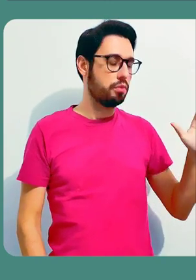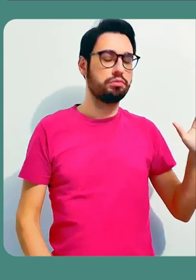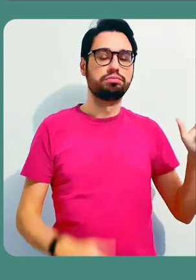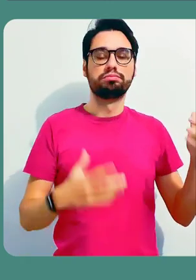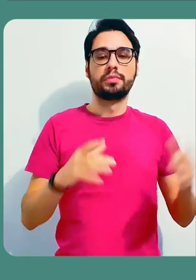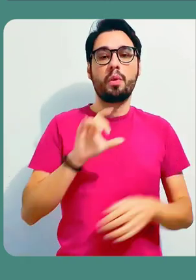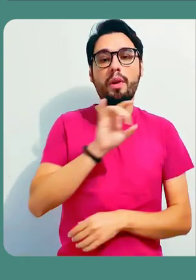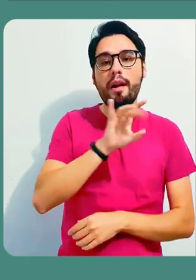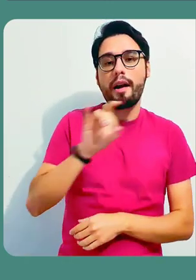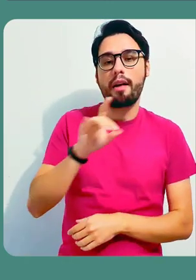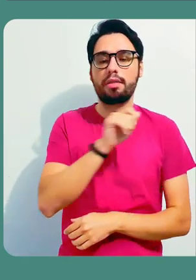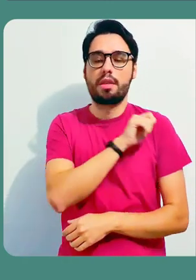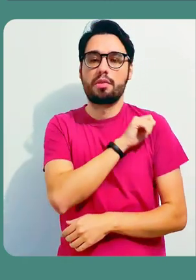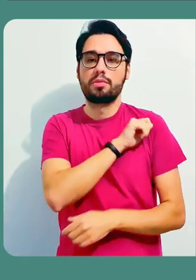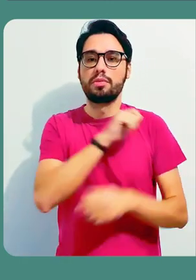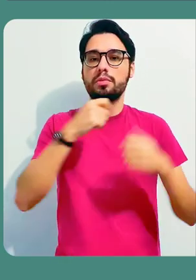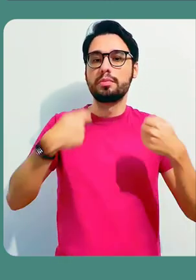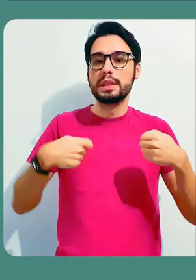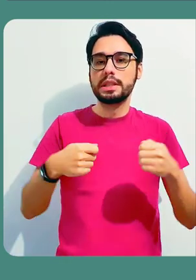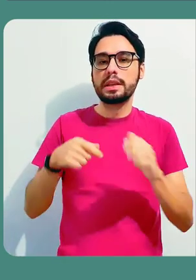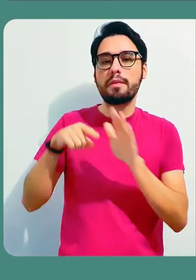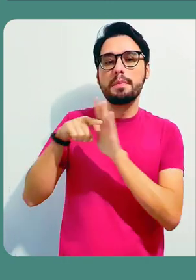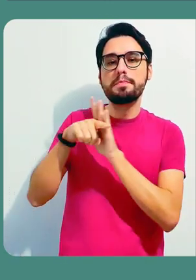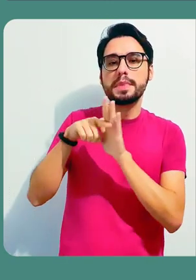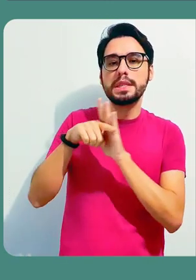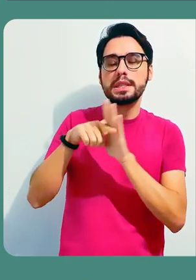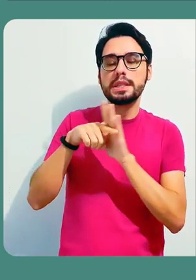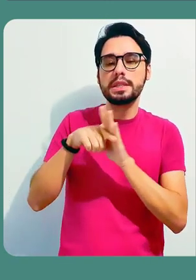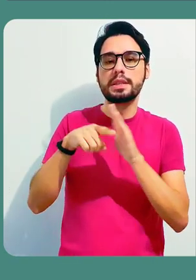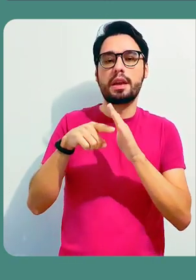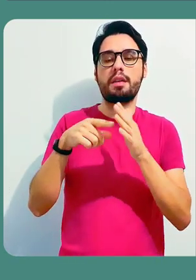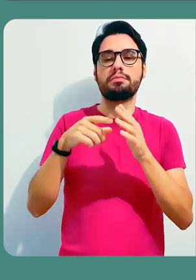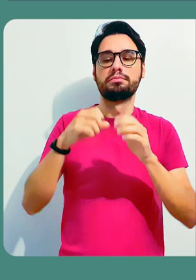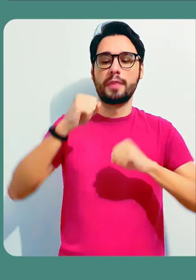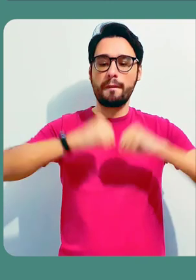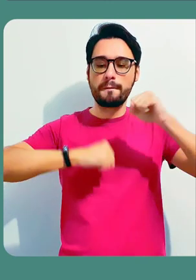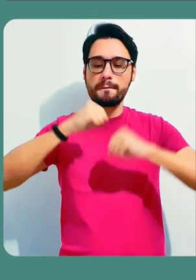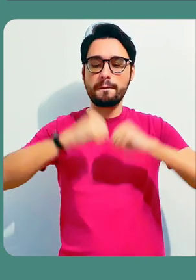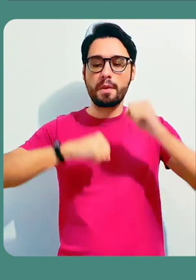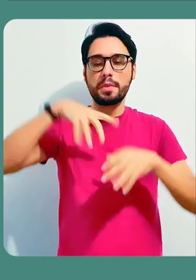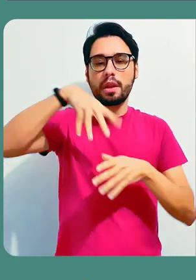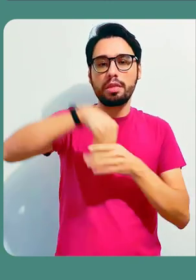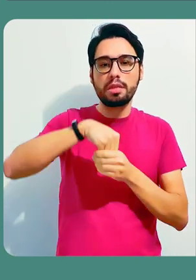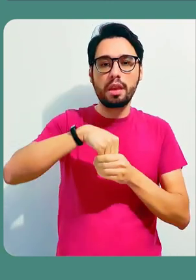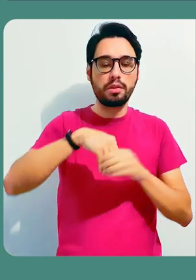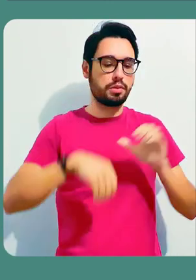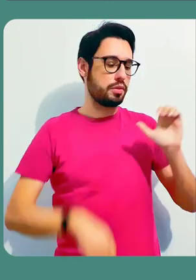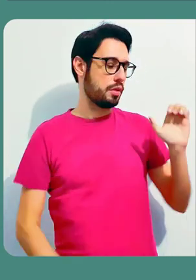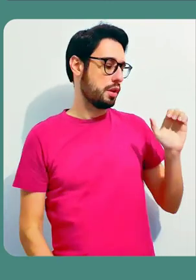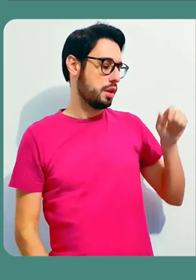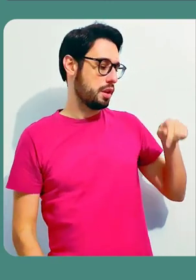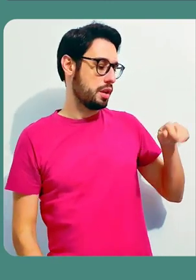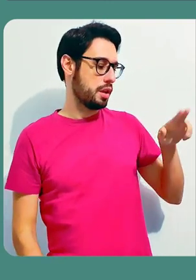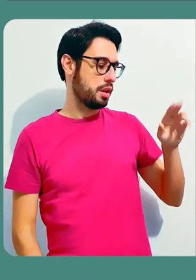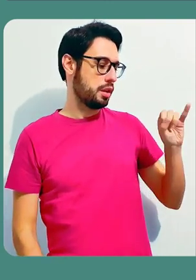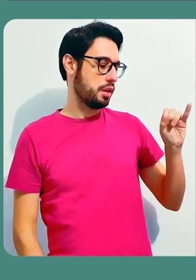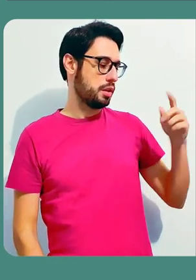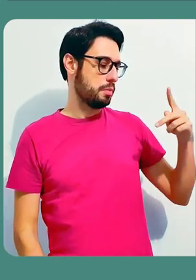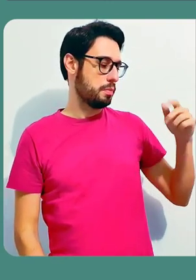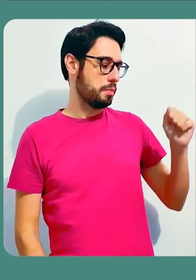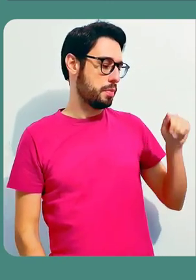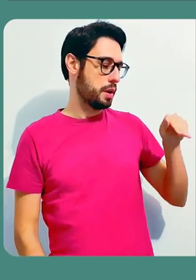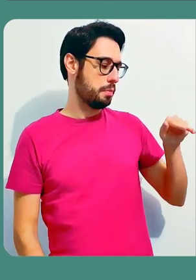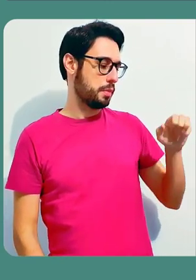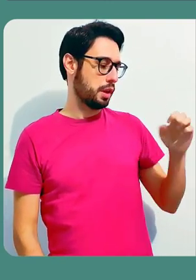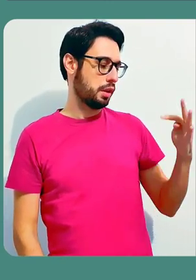onde os alunos tinham que pesquisar um equipamento industrial e indicar as forças que atuam neste equipamento. E a produção